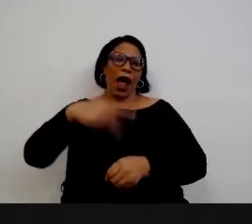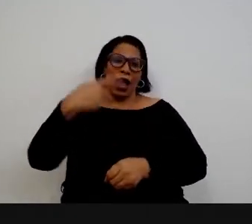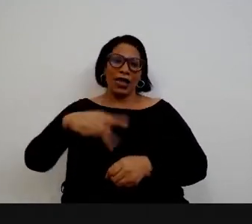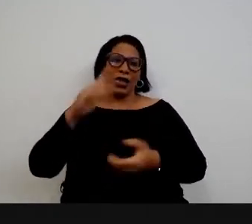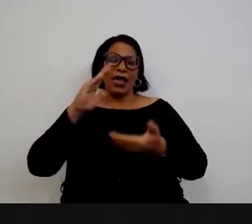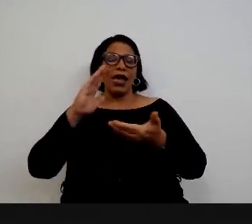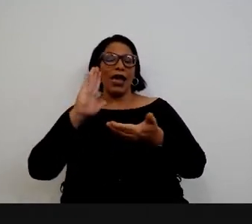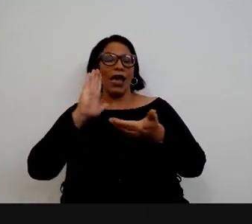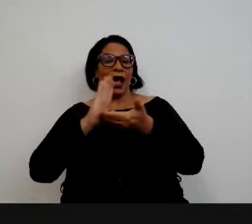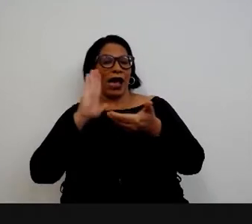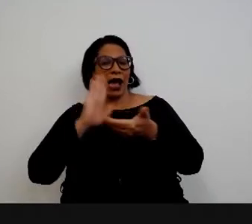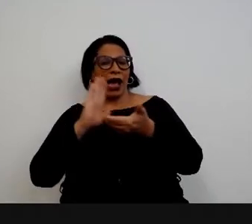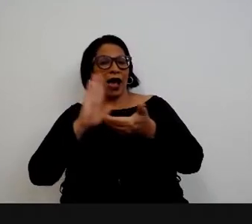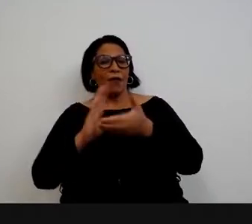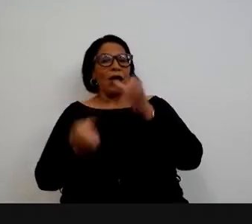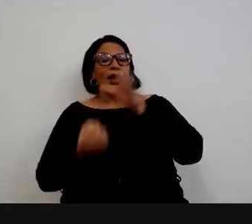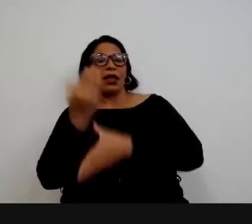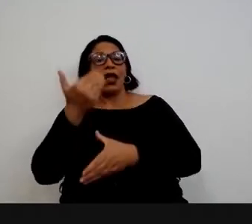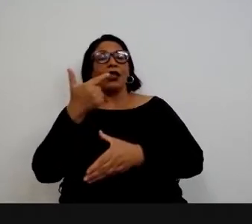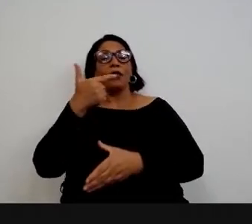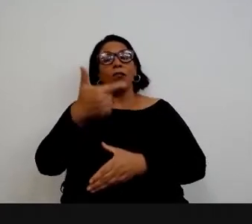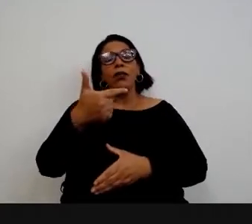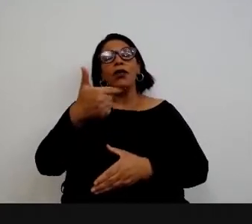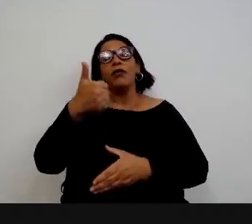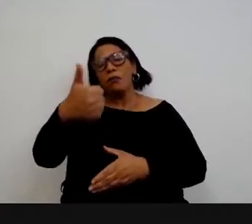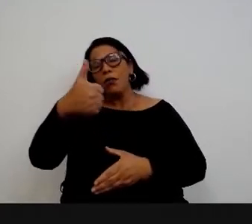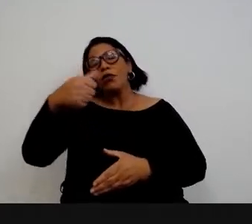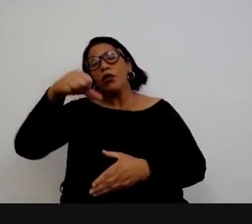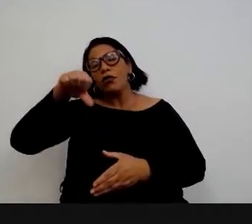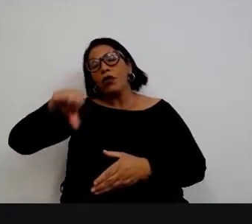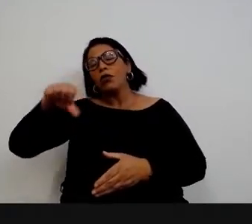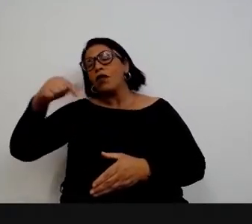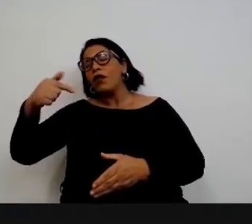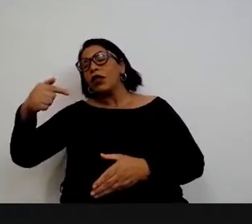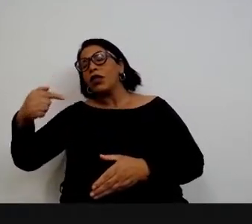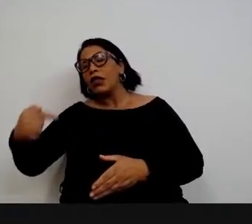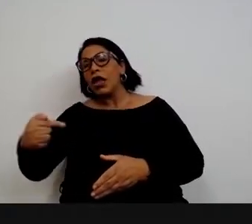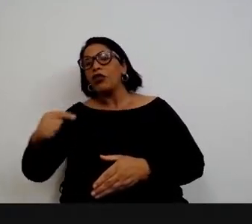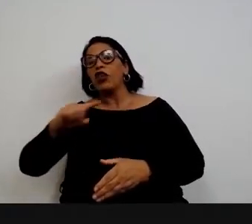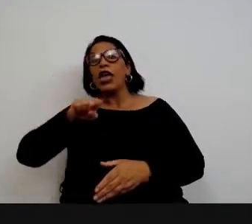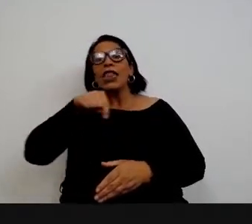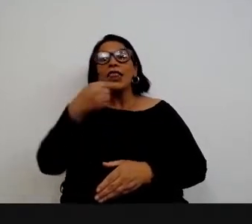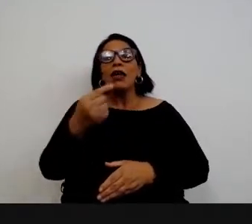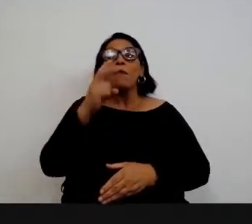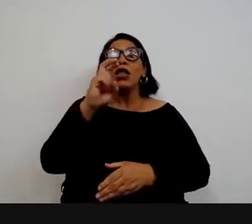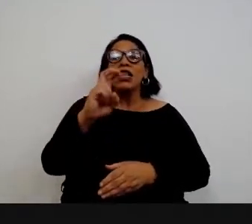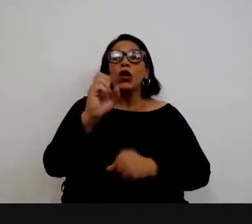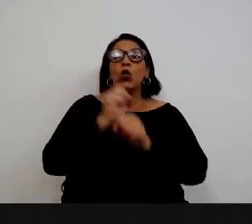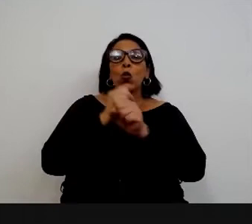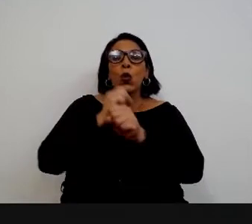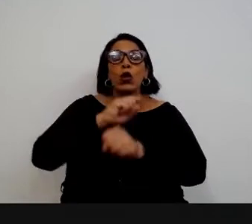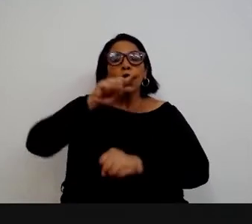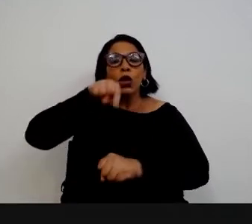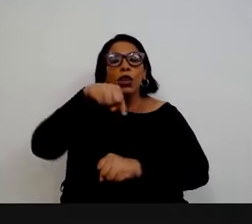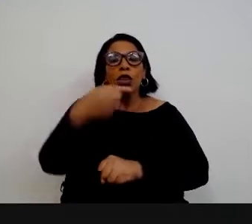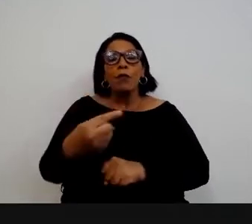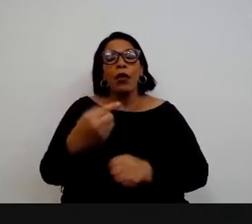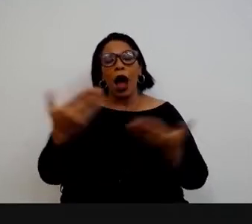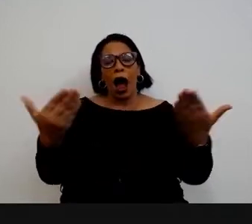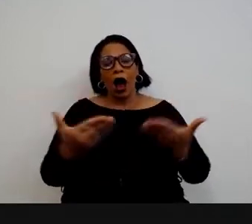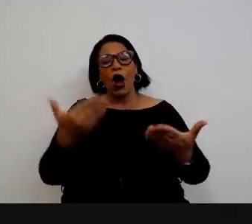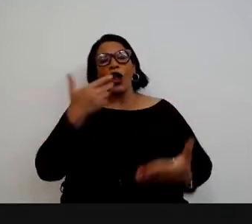Cefor é criado em 1997, cinco anos, depois, portanto, completando agora,